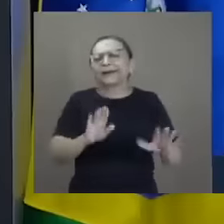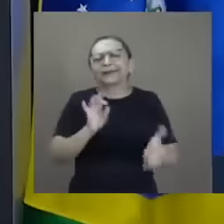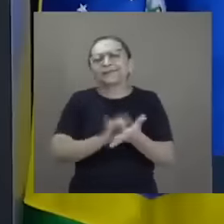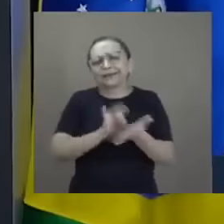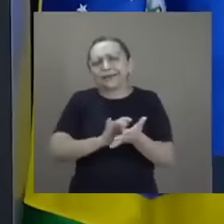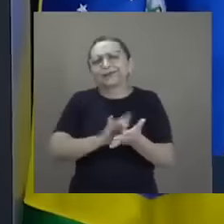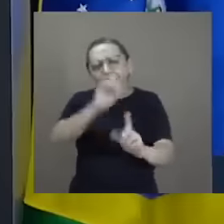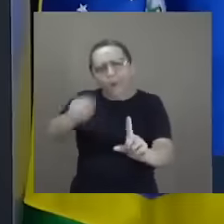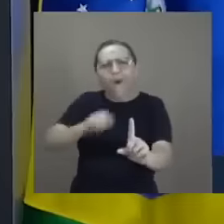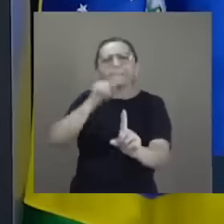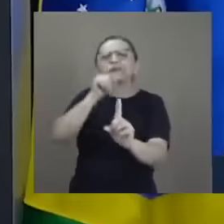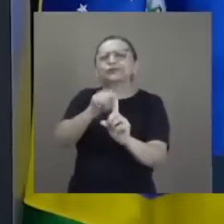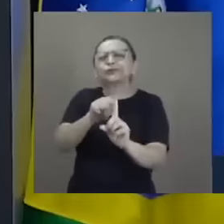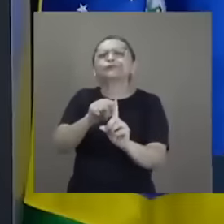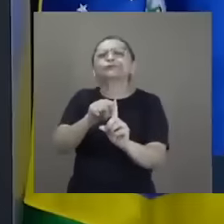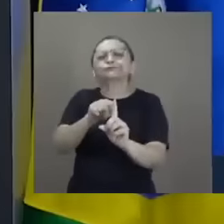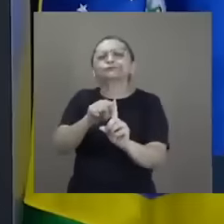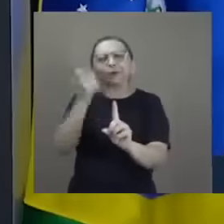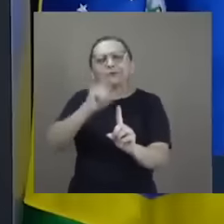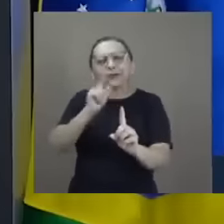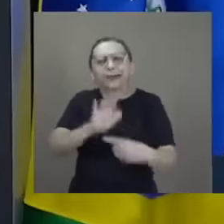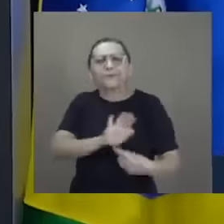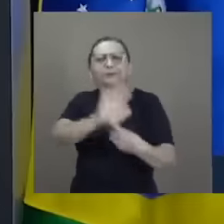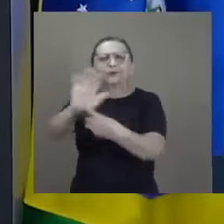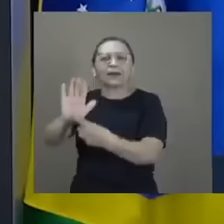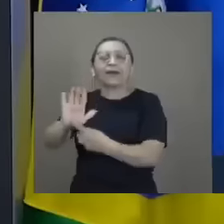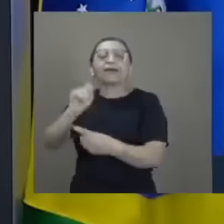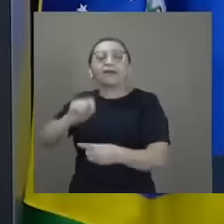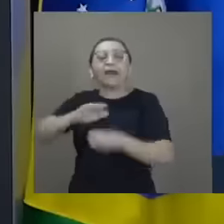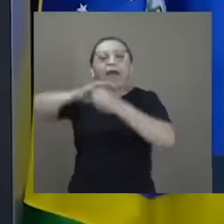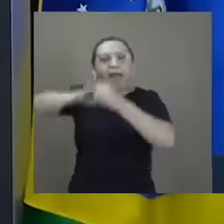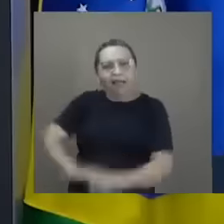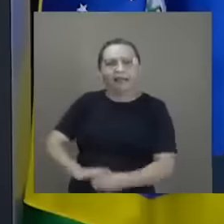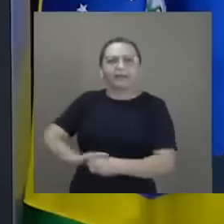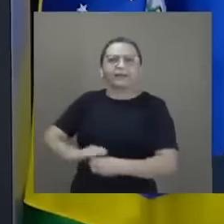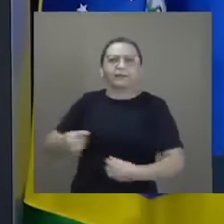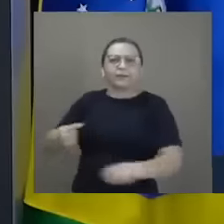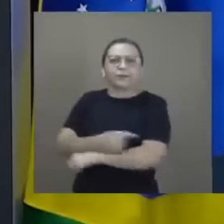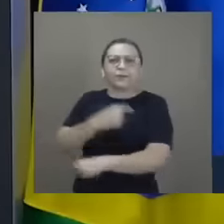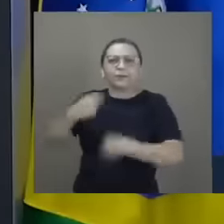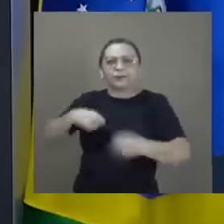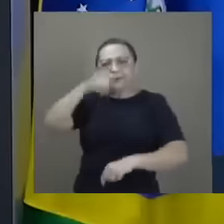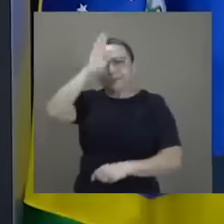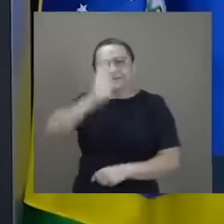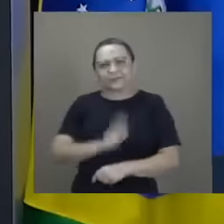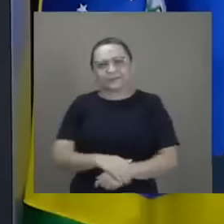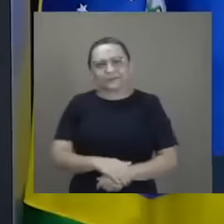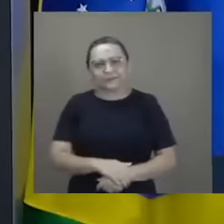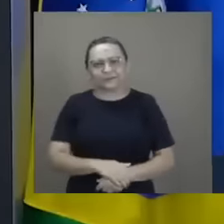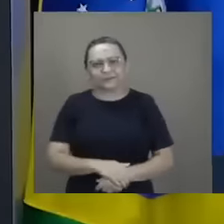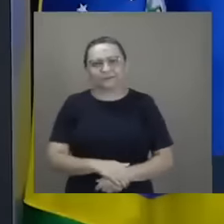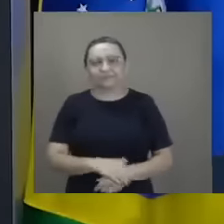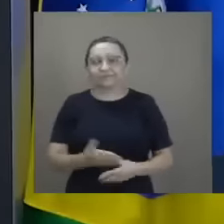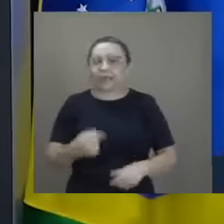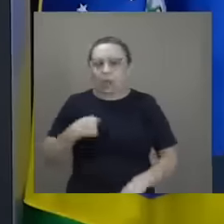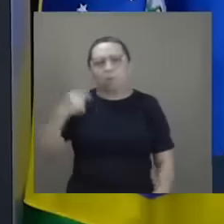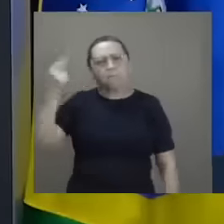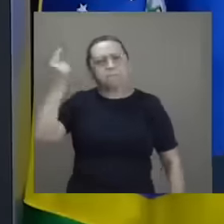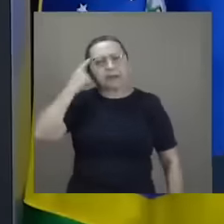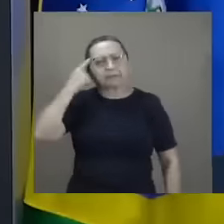final, a supressão da oposição política no país. Penso